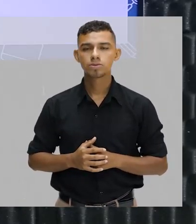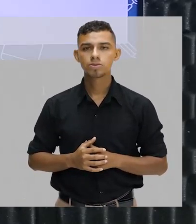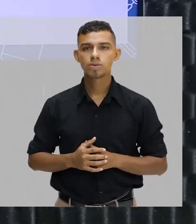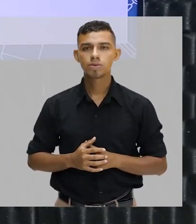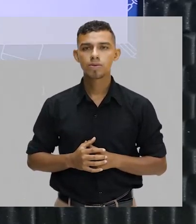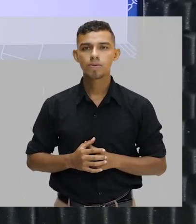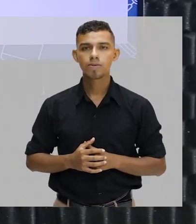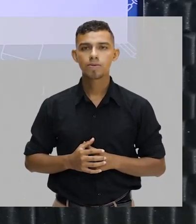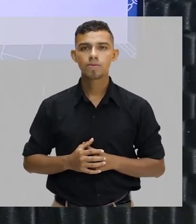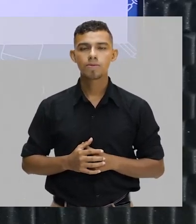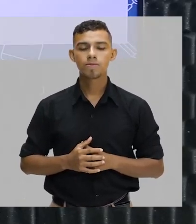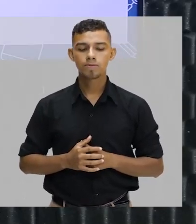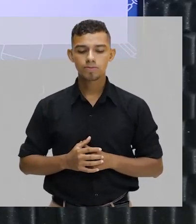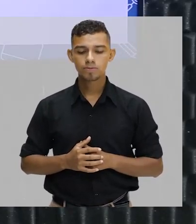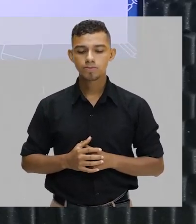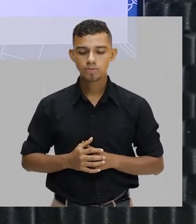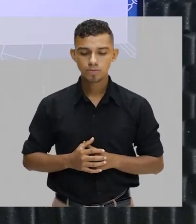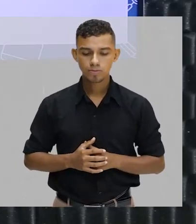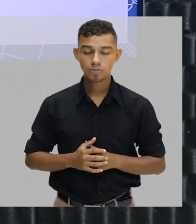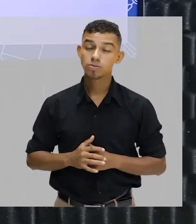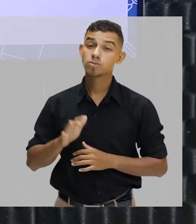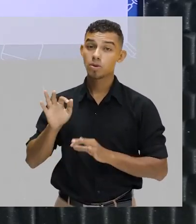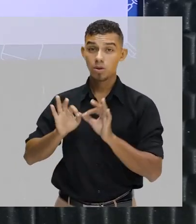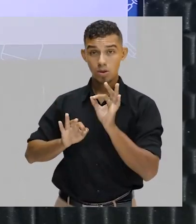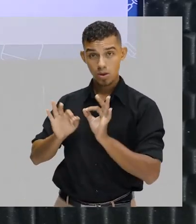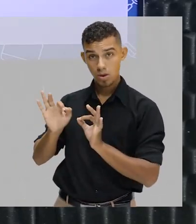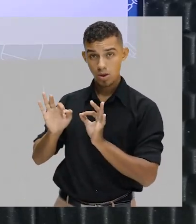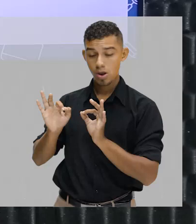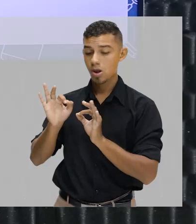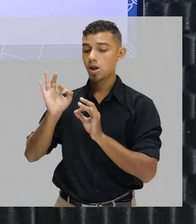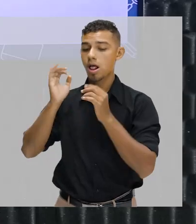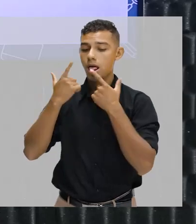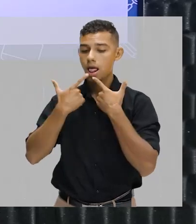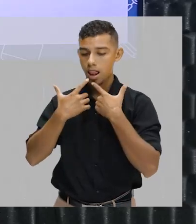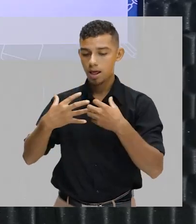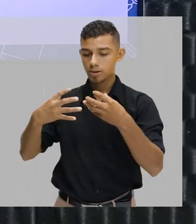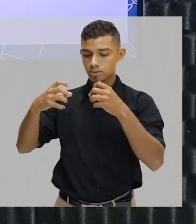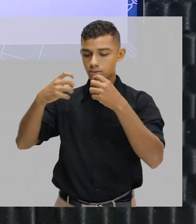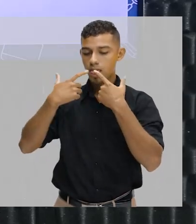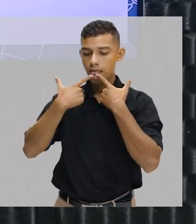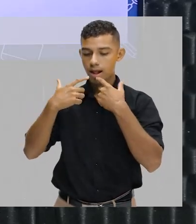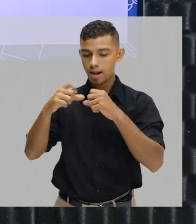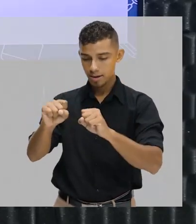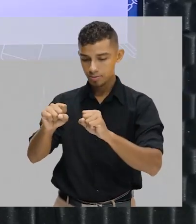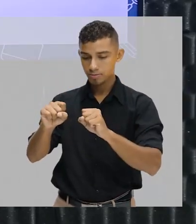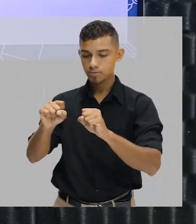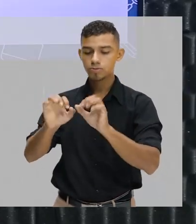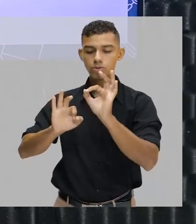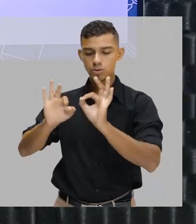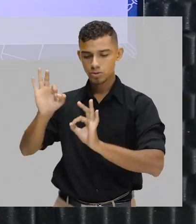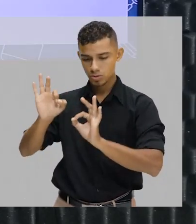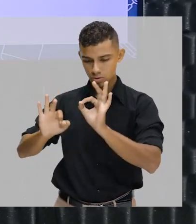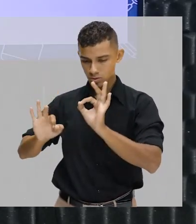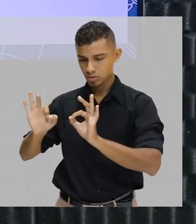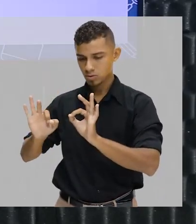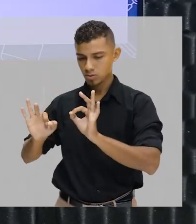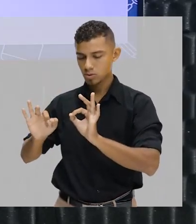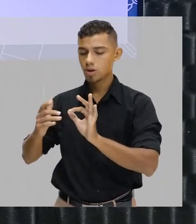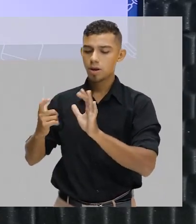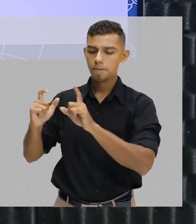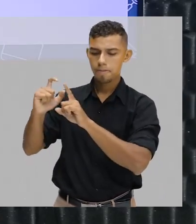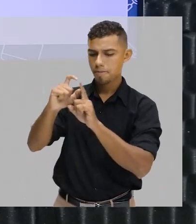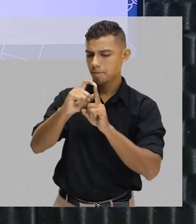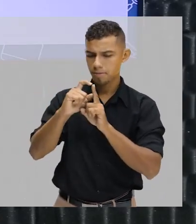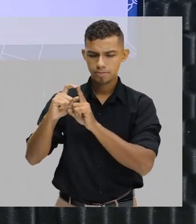words are formed. Então eu trato na linguística o processo de formação de palavras como algo que se refere